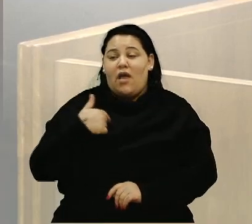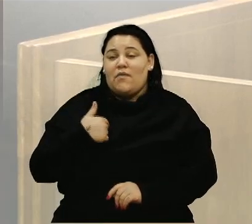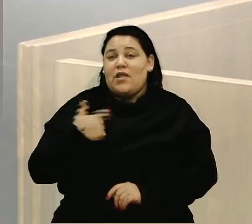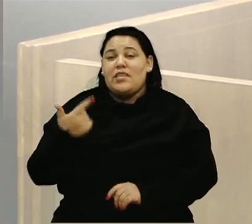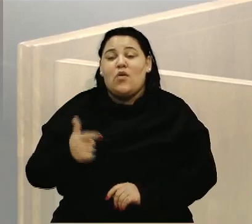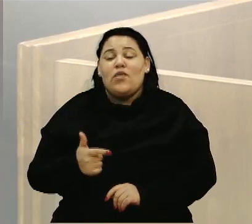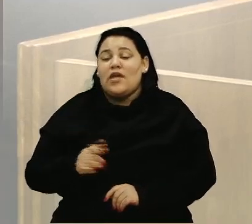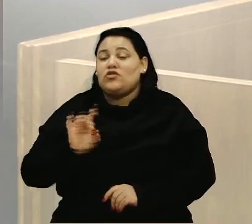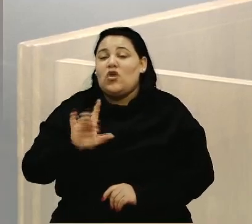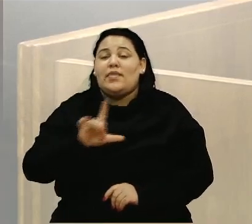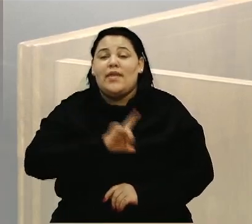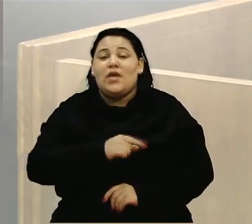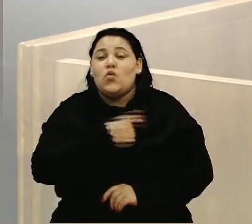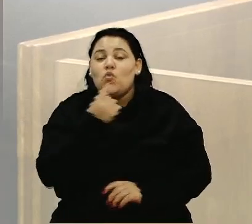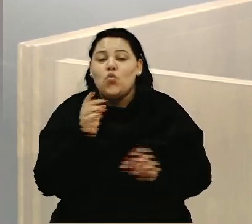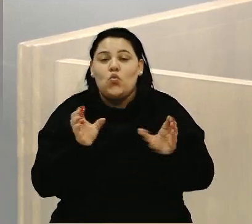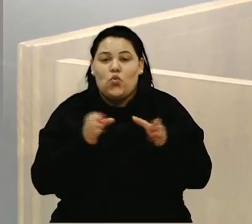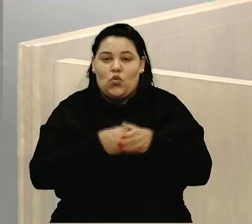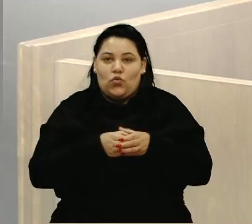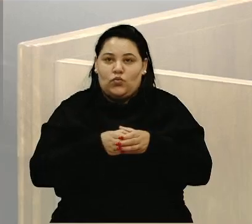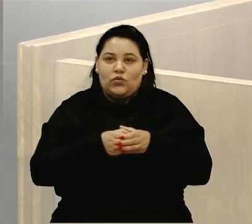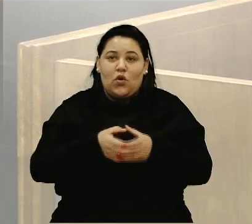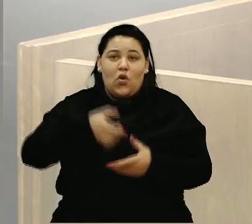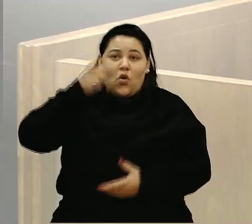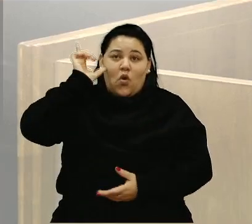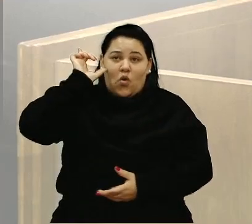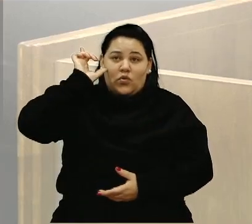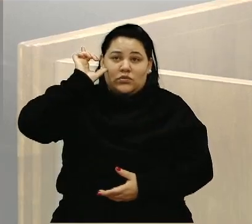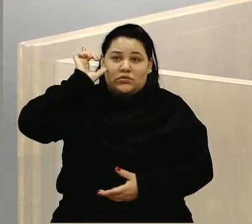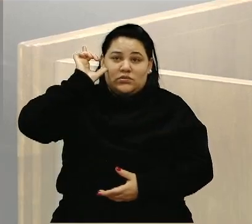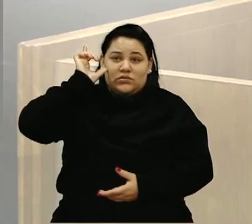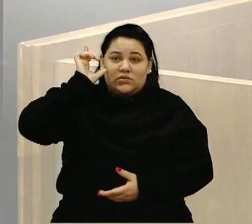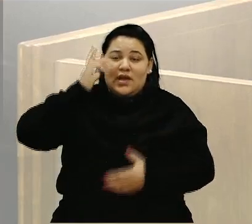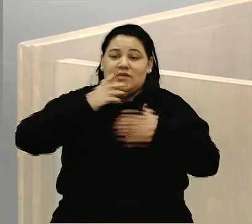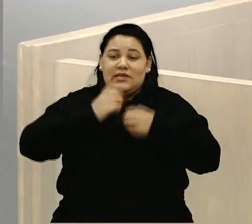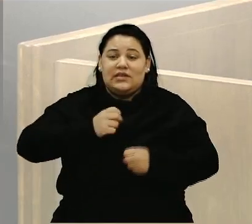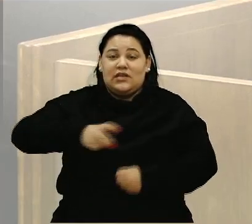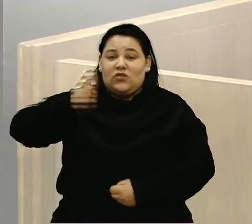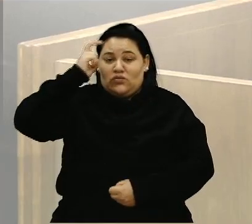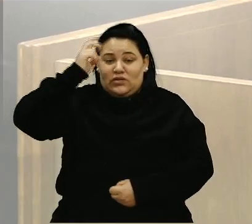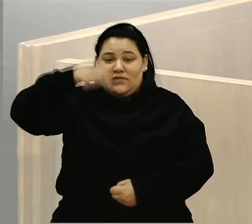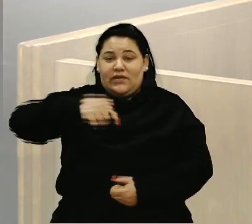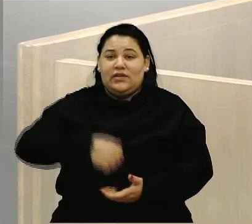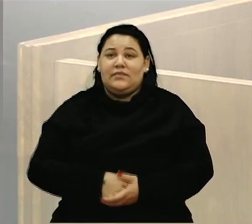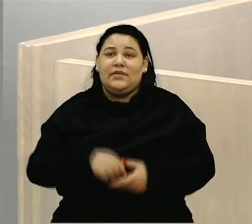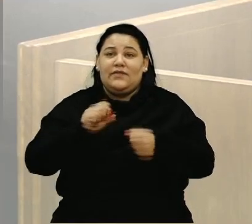estava aqui, pedi. Secretária, mateada nos bairros. Não tem dinheiro, D'Ambrós.